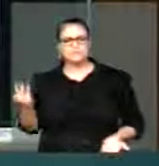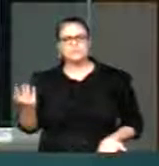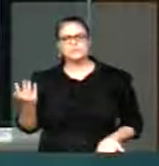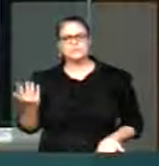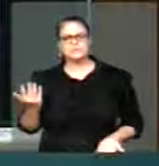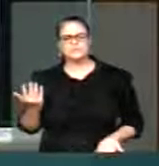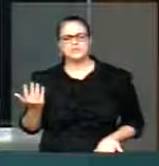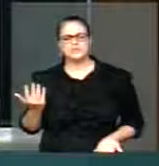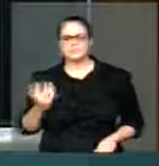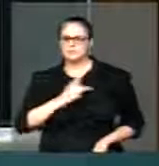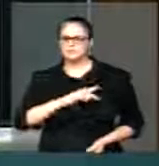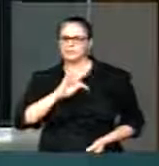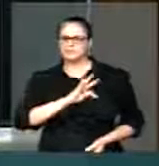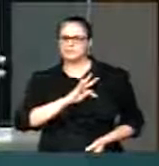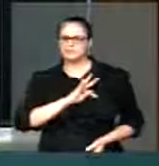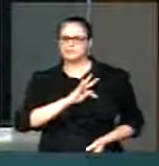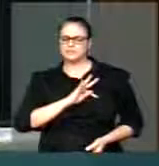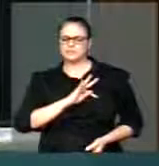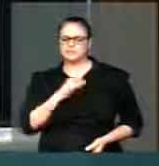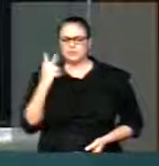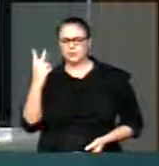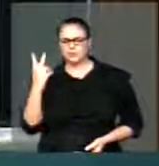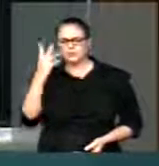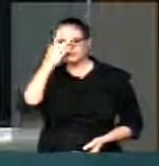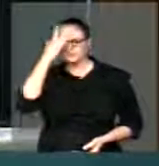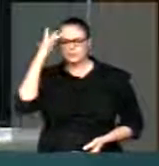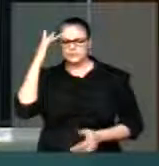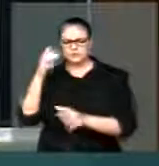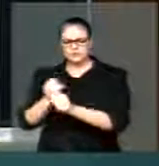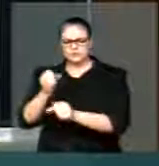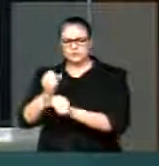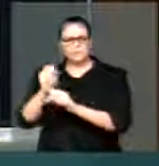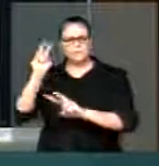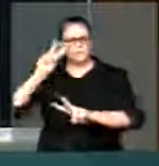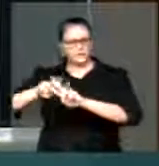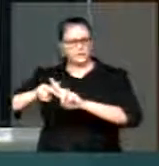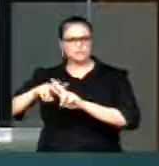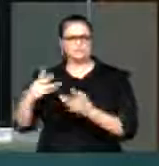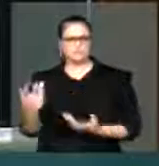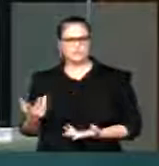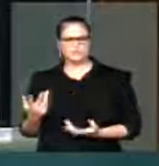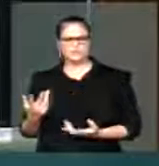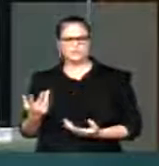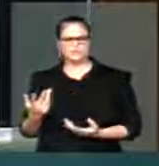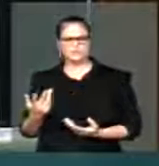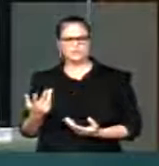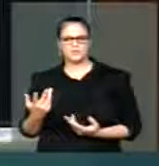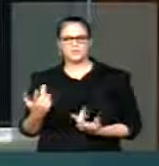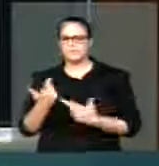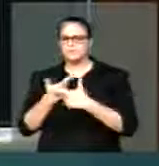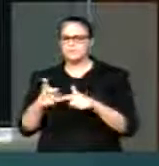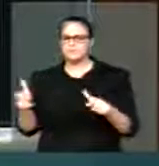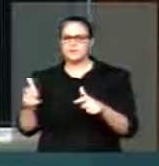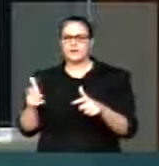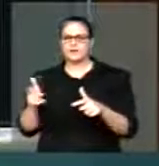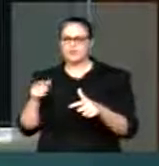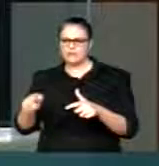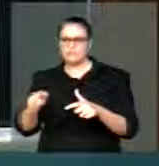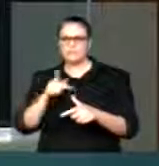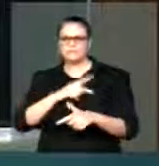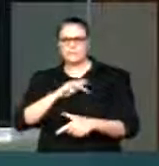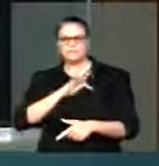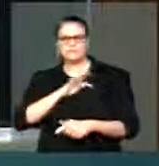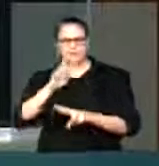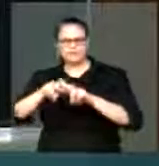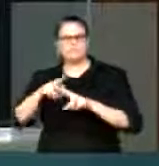É o PT que tem dois tesoureiros presos É o PT que tem seus maiores quadros na cadeia E